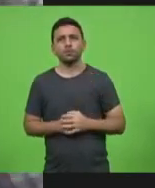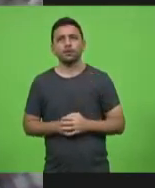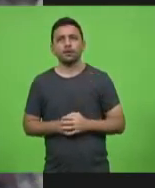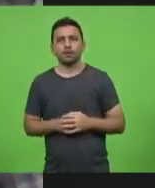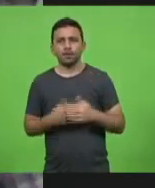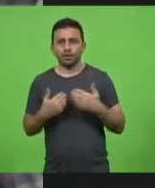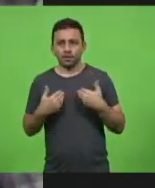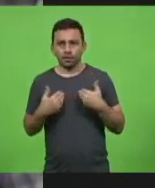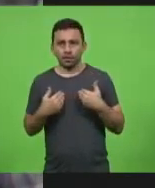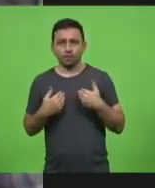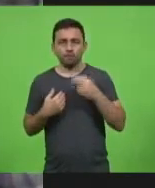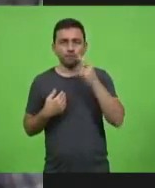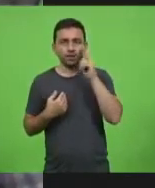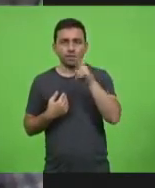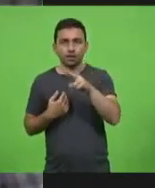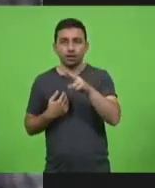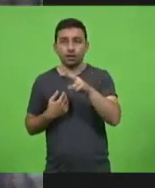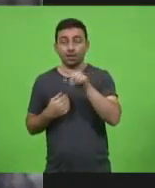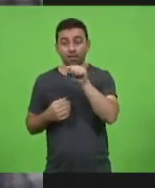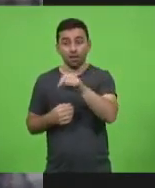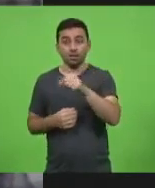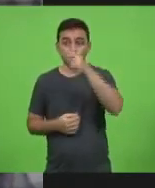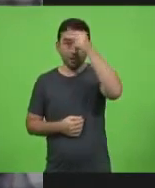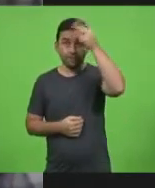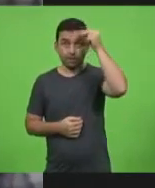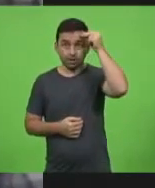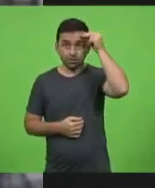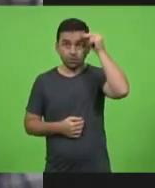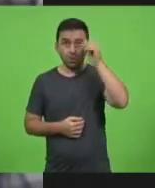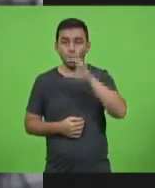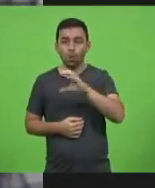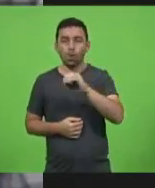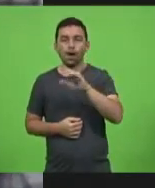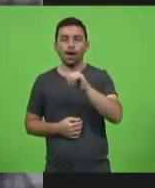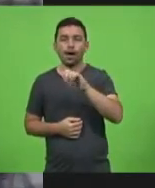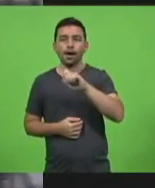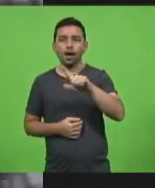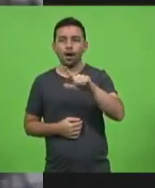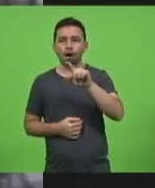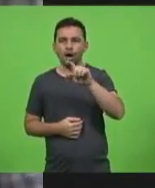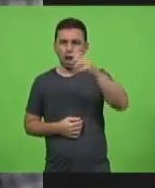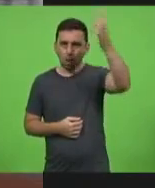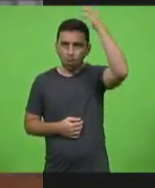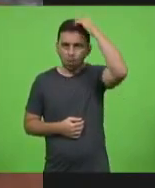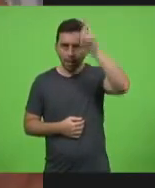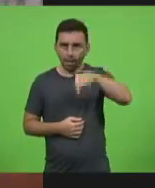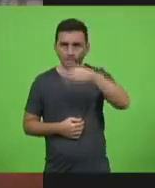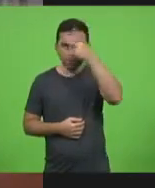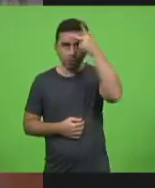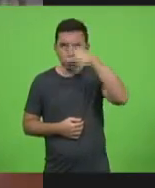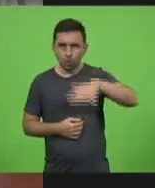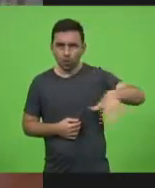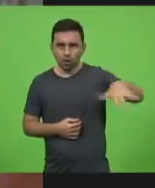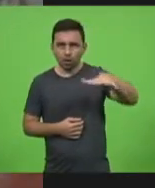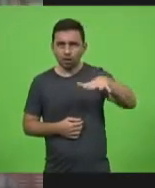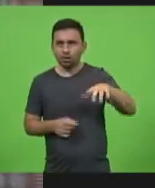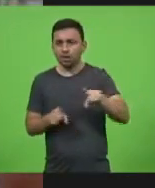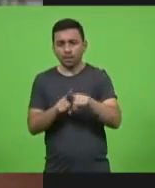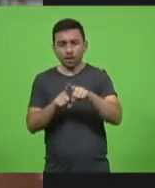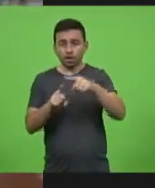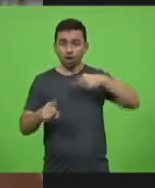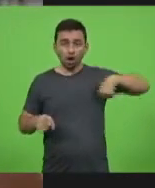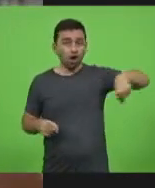depoimento do prefeito de Coacal. Parece que a culpa é das pessoas. A culpa é das pessoas. Nós temos culpa também.